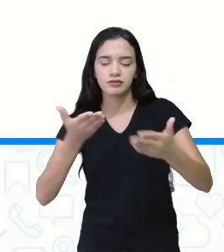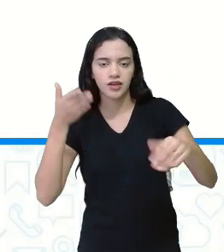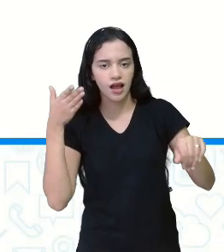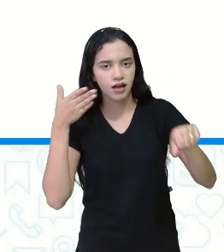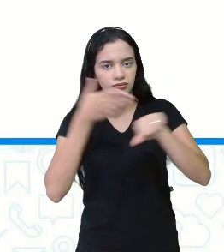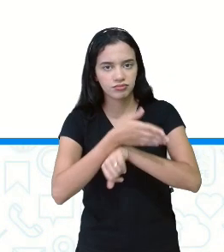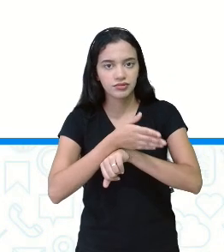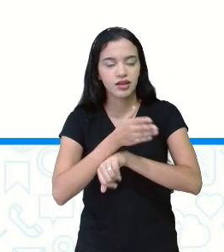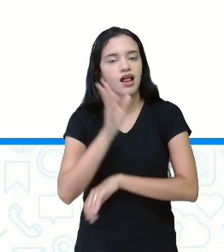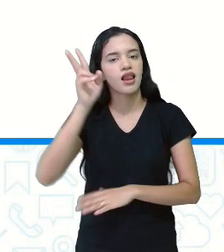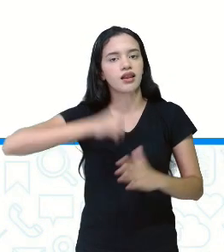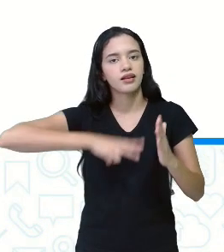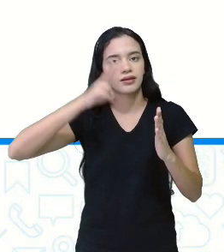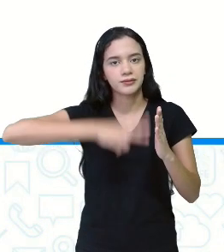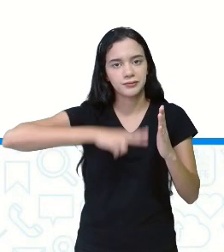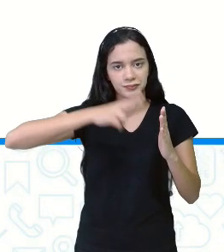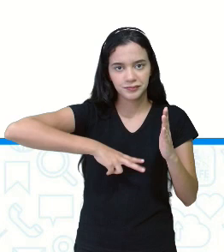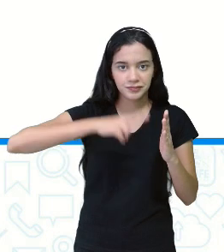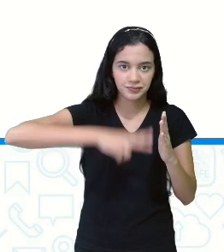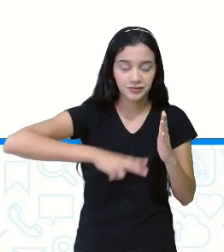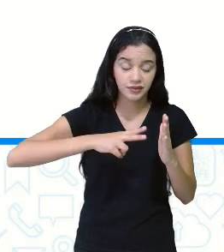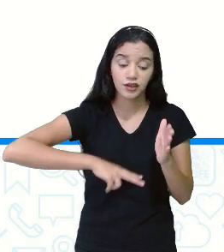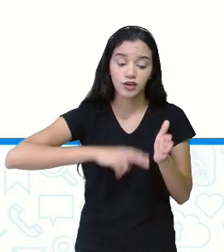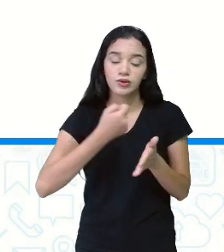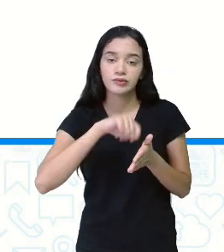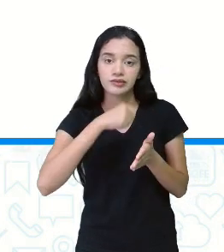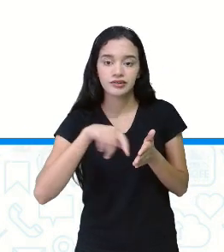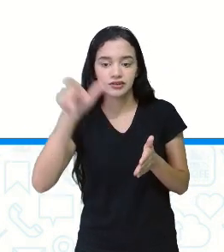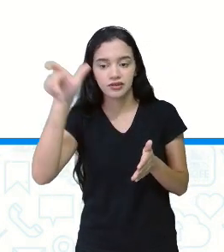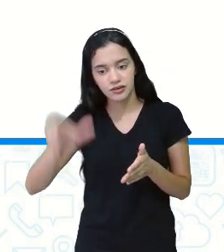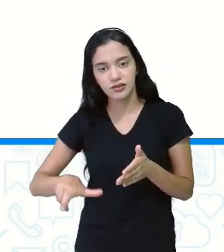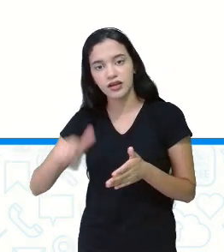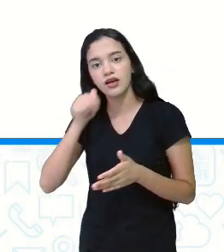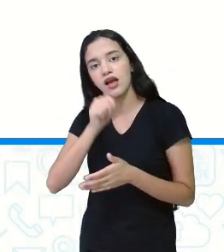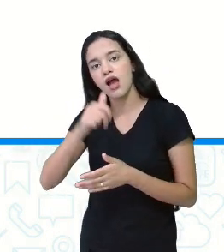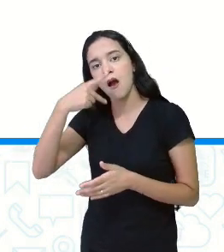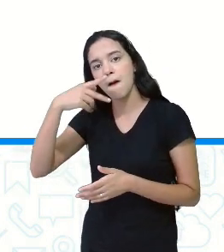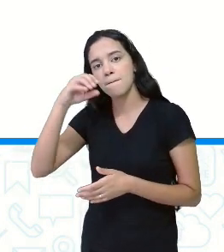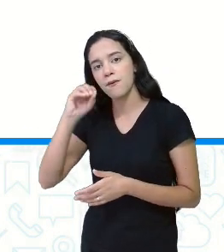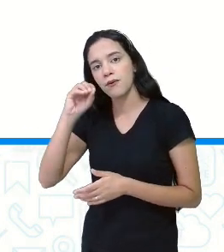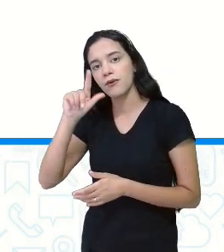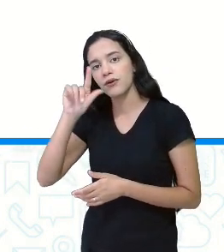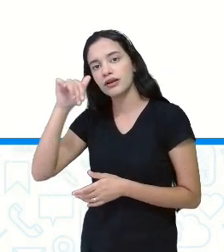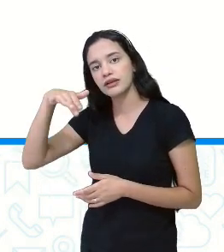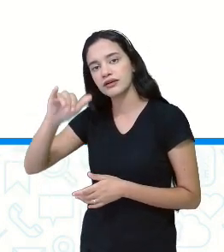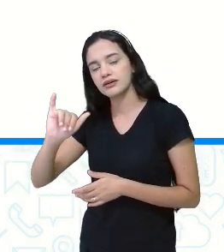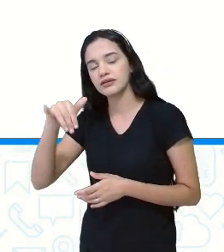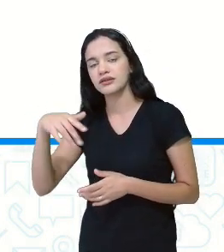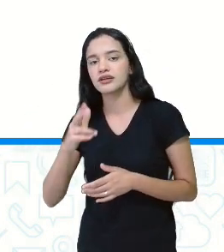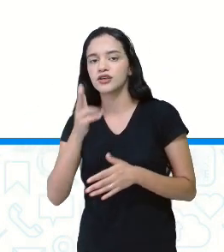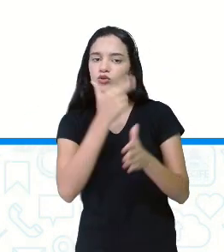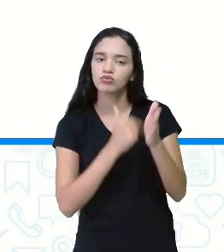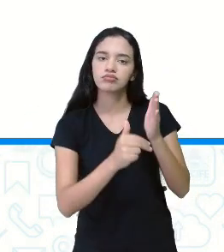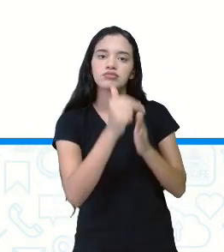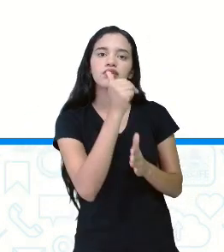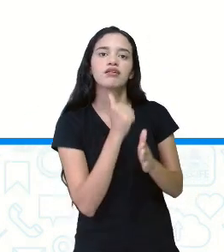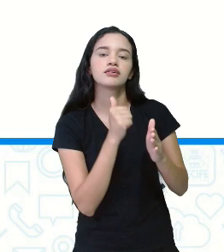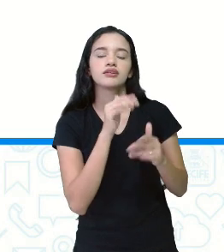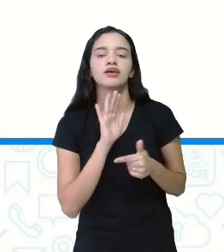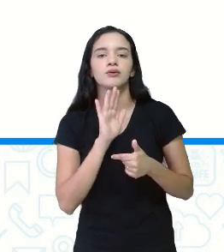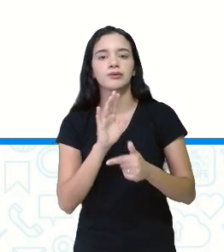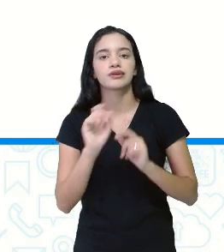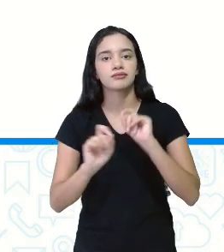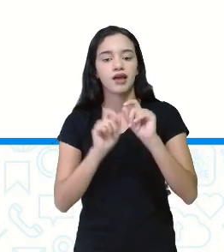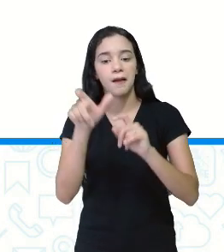Acessem, leiam. Ele foi escrito por Poliana Gama, e os desenhos, as ilustrações, é de Vanna